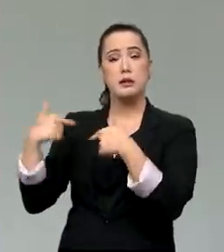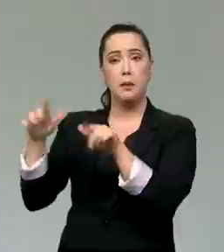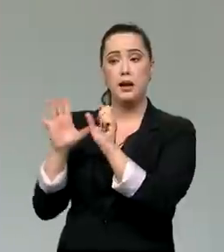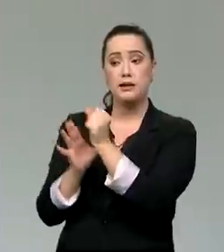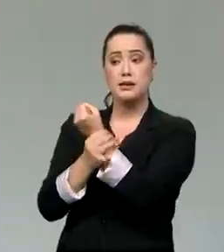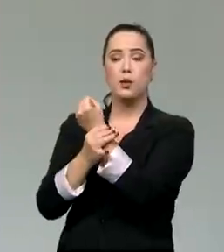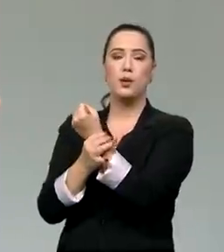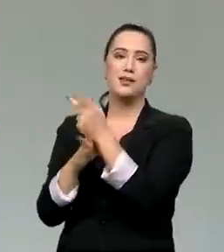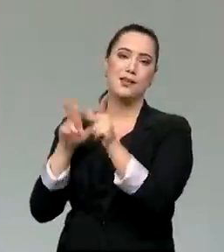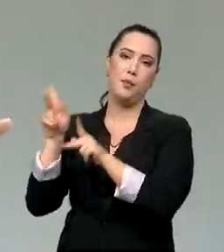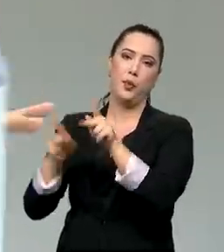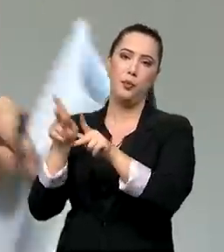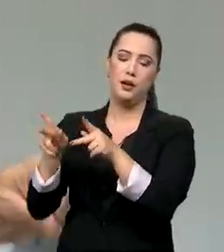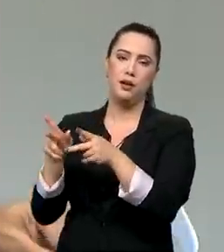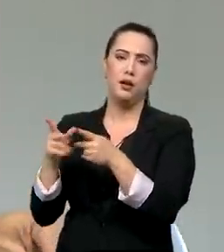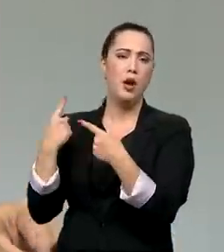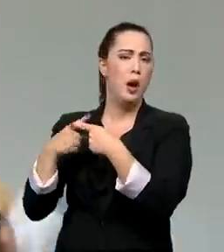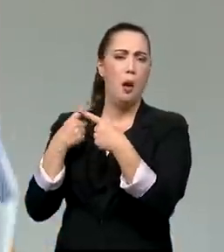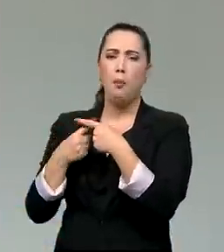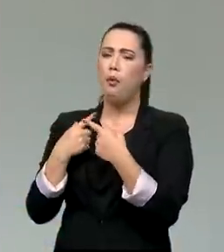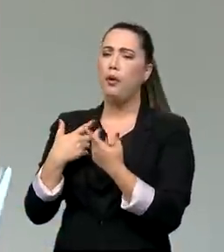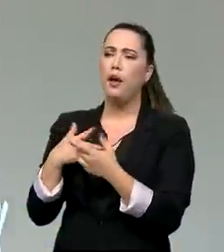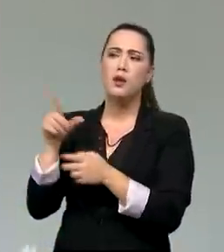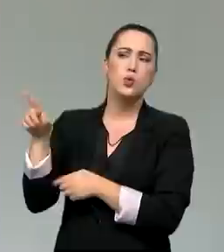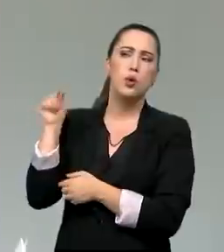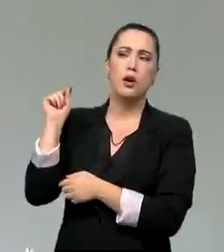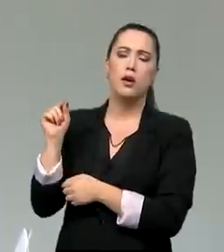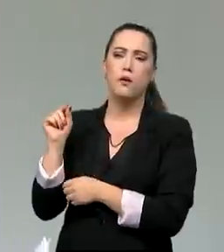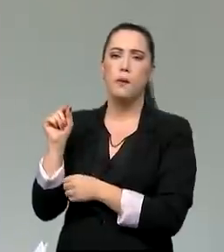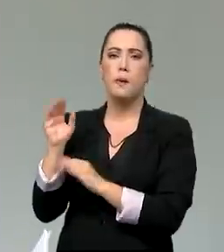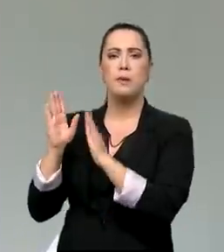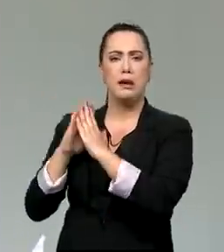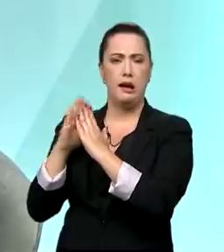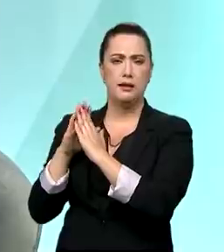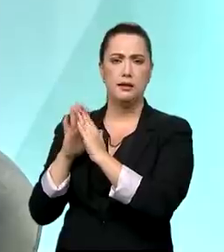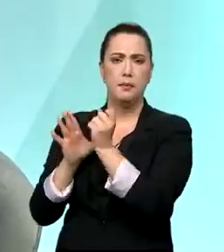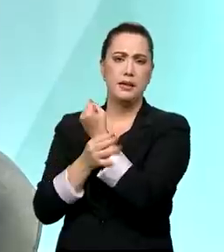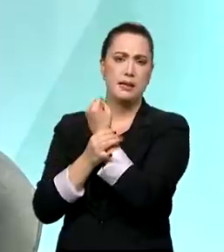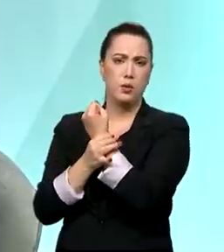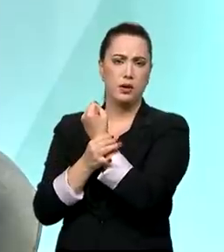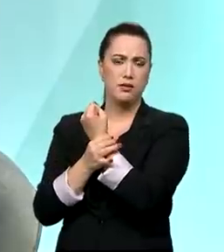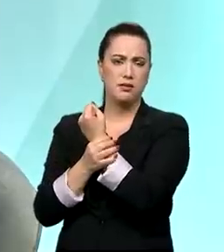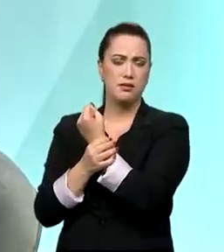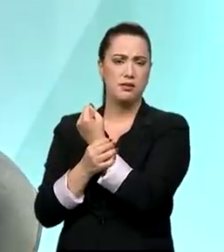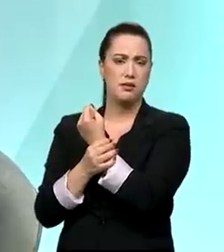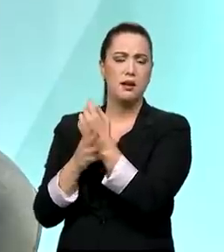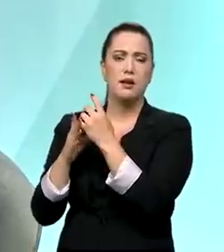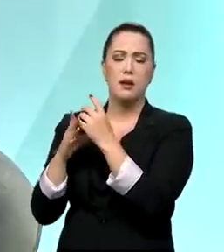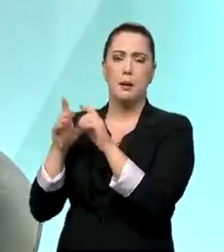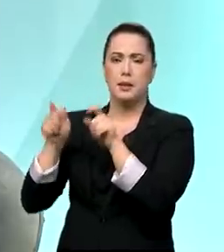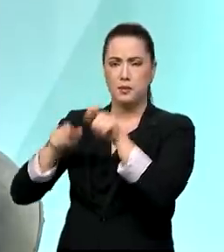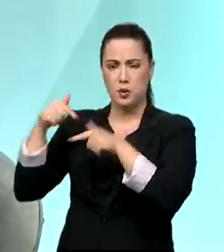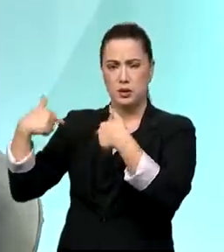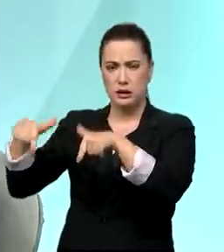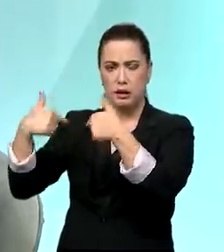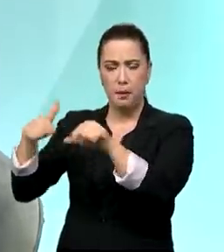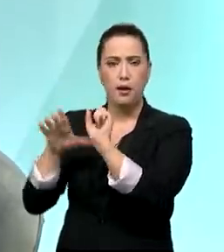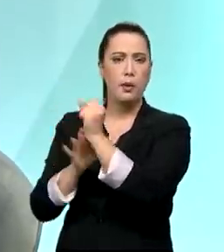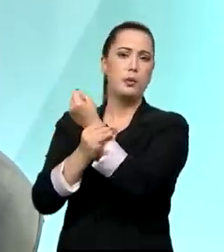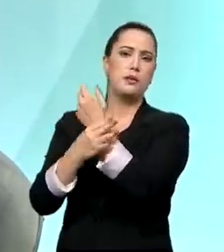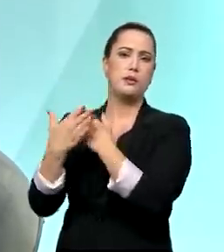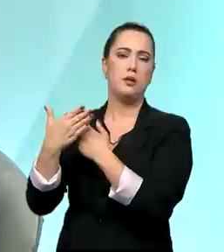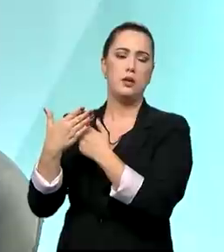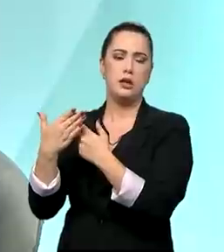escolha de ter uma linha específica para profissionais da segurança pública, presidente? Ótima pergunta, Paulo. É que o Ministério da